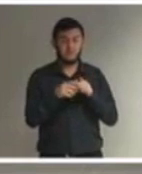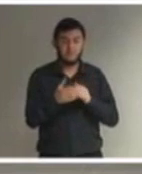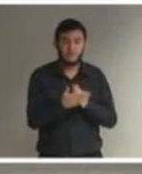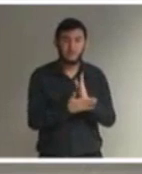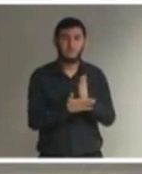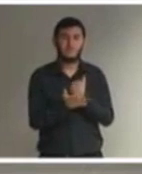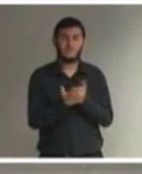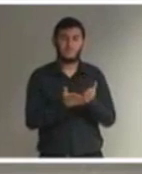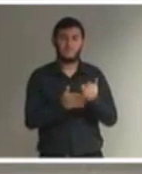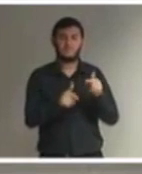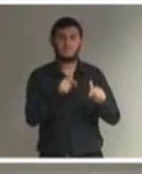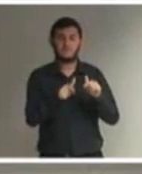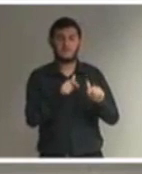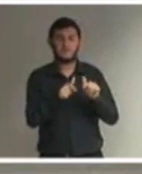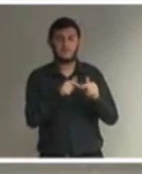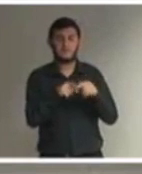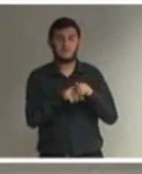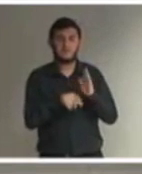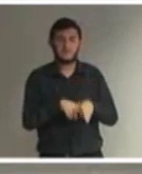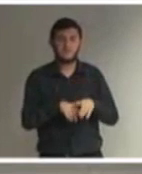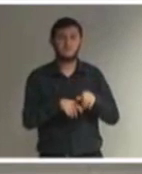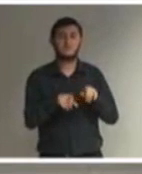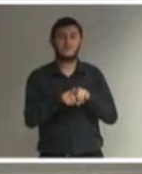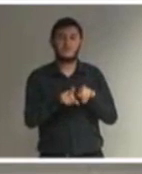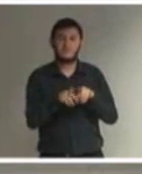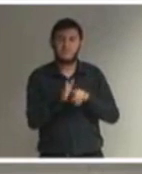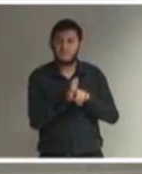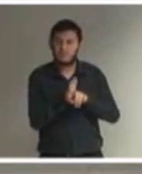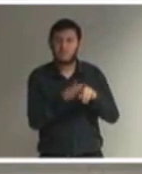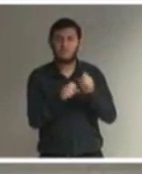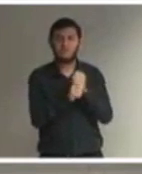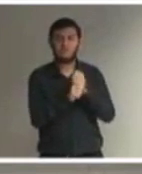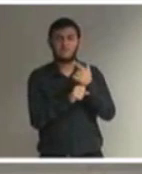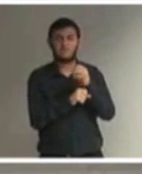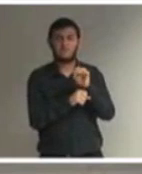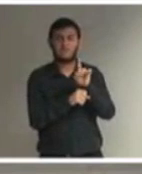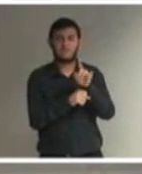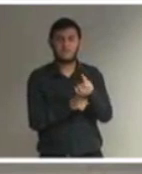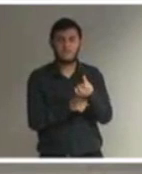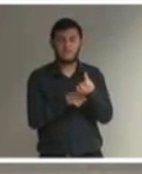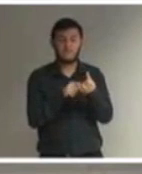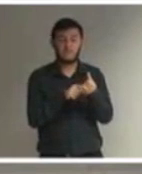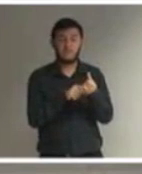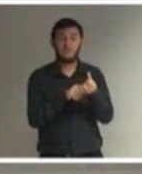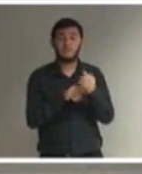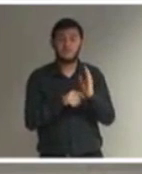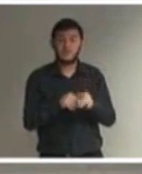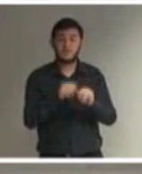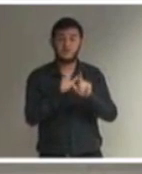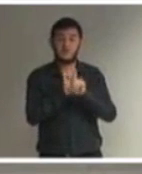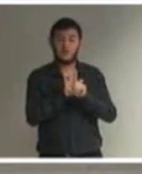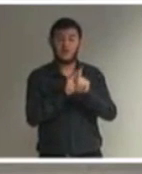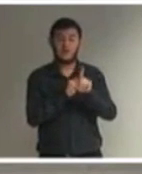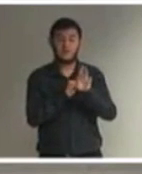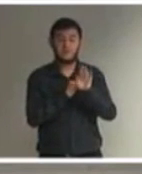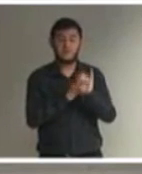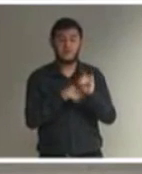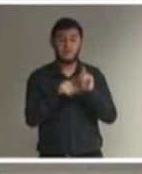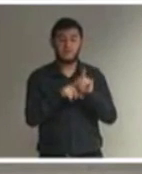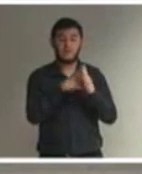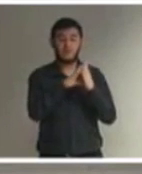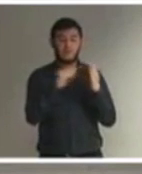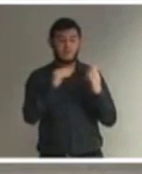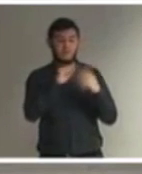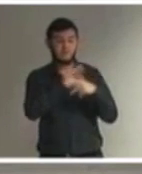janeiro de 2016. E a LBI praticamente copia os termos da Convenção da ONU, deixa